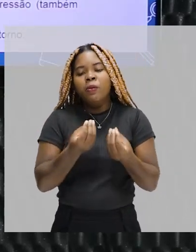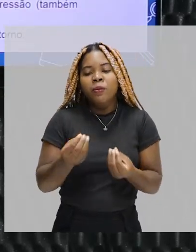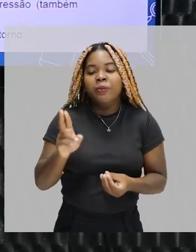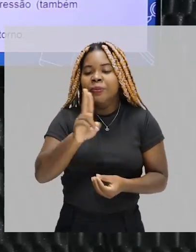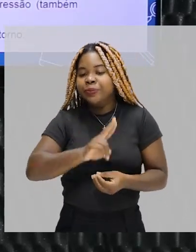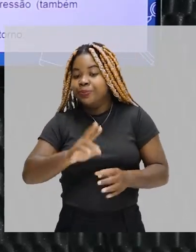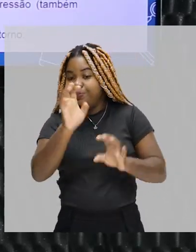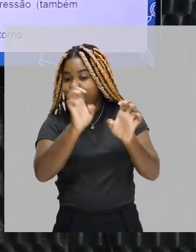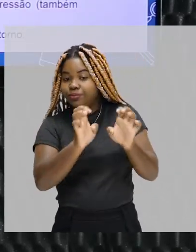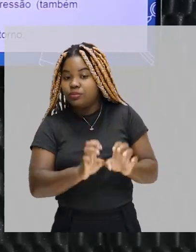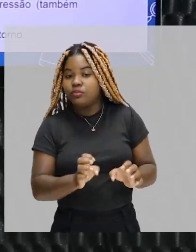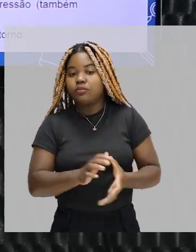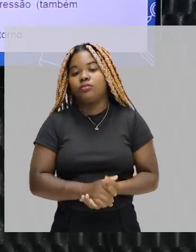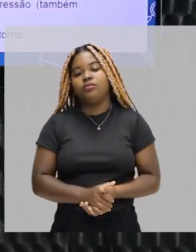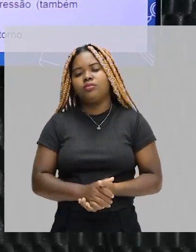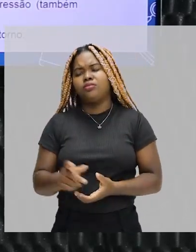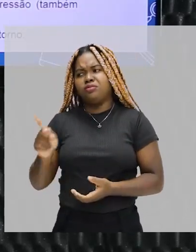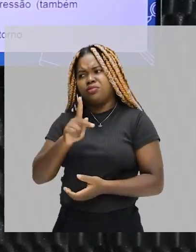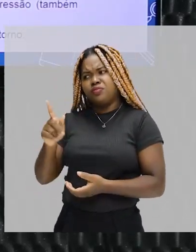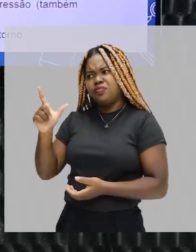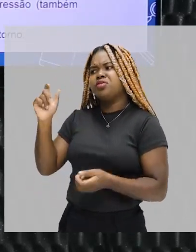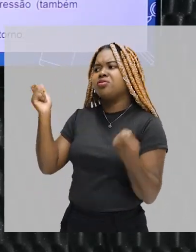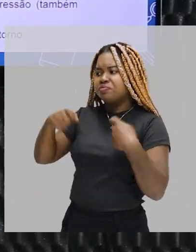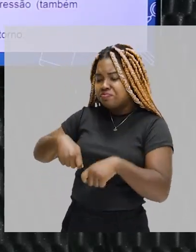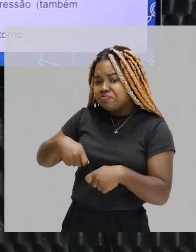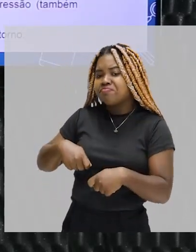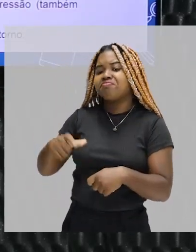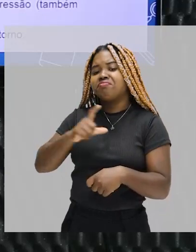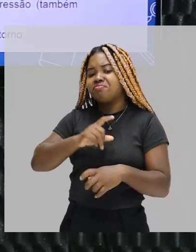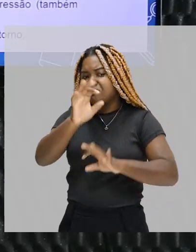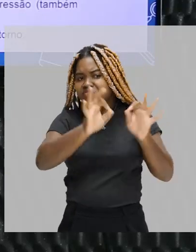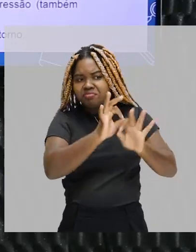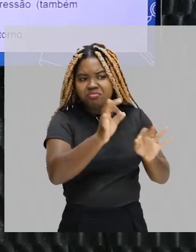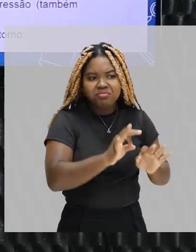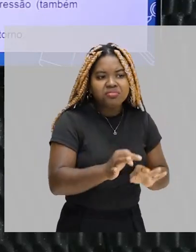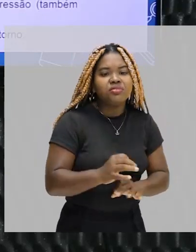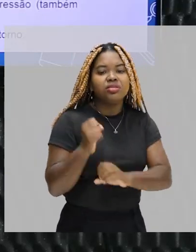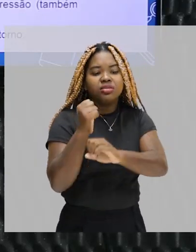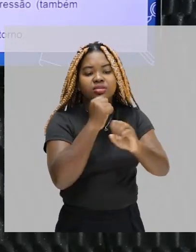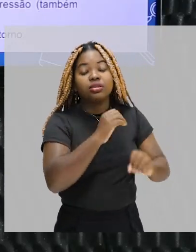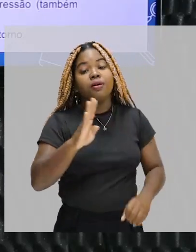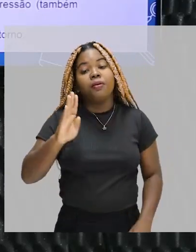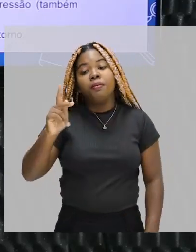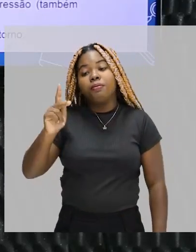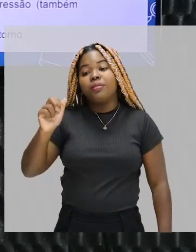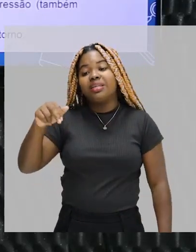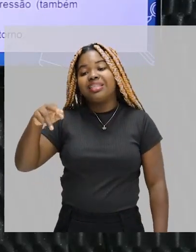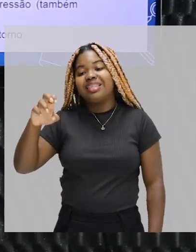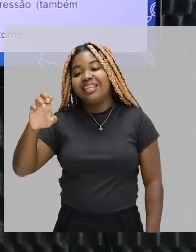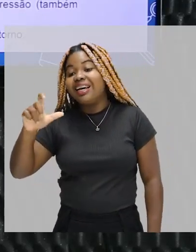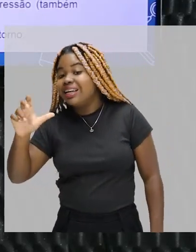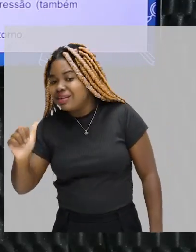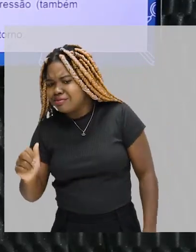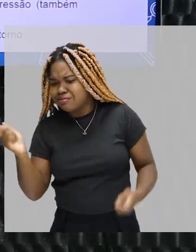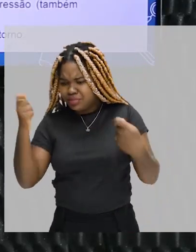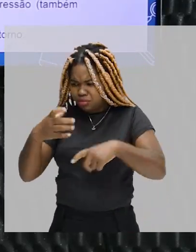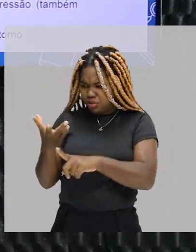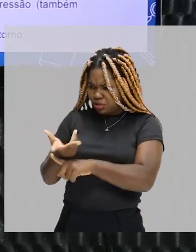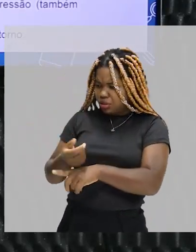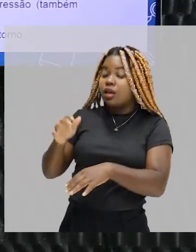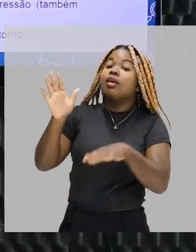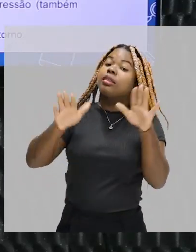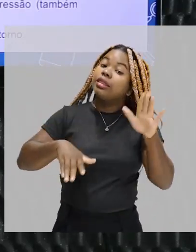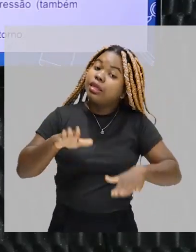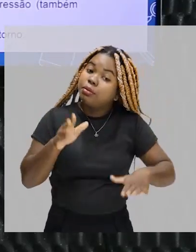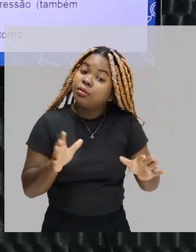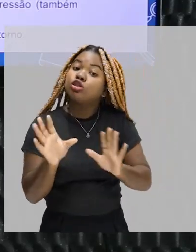ter cerâmica para fazer panelas, por exemplo, nesse caso. Uma panela pode ser uma obra de arte, depende da forma como ela foi trabalhada, depende